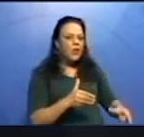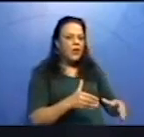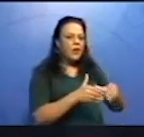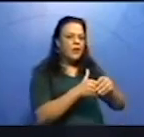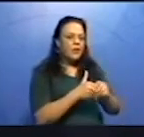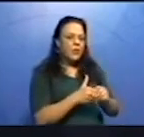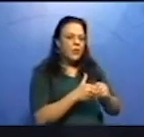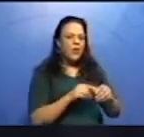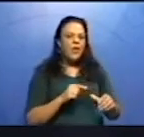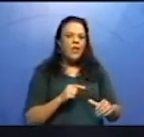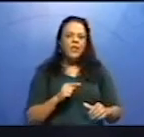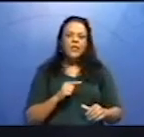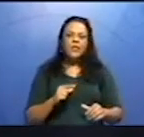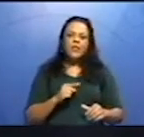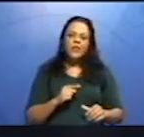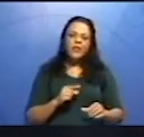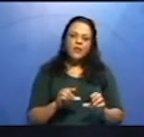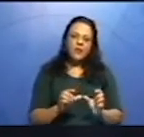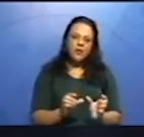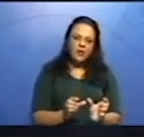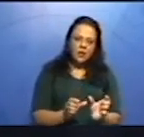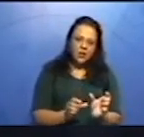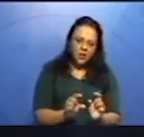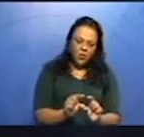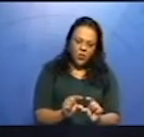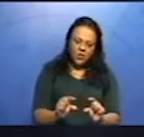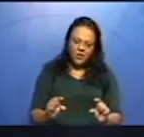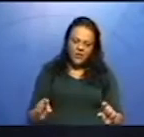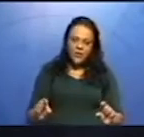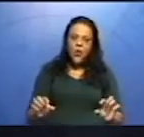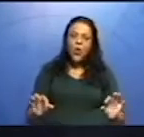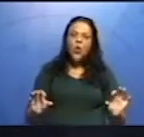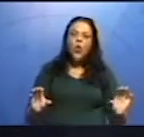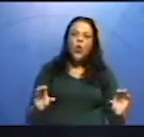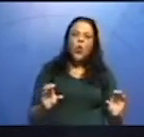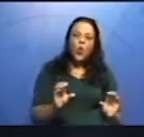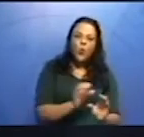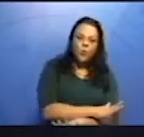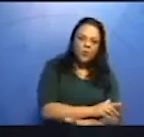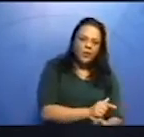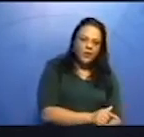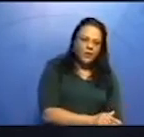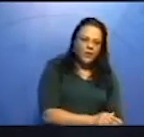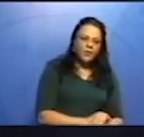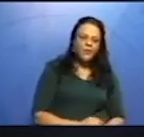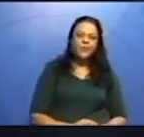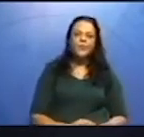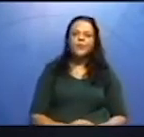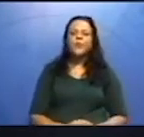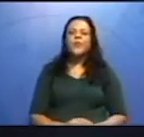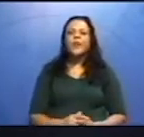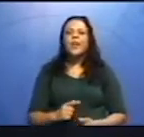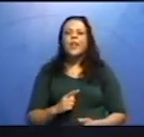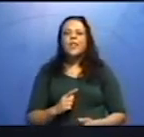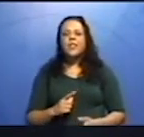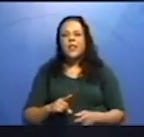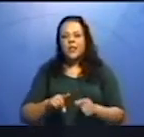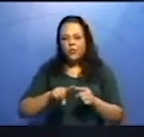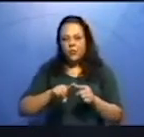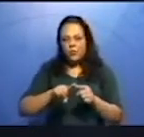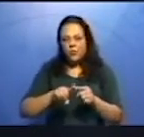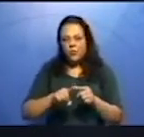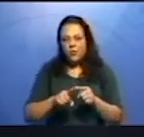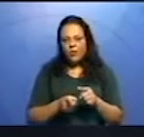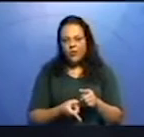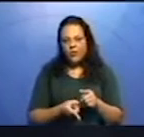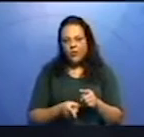uma oração completa, independente. E eu tenho uma vírgula. Olhou para ela sério e fixo. É a